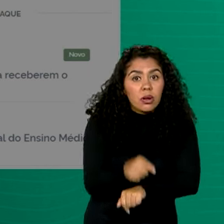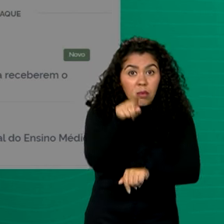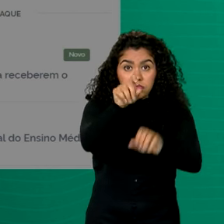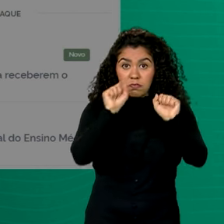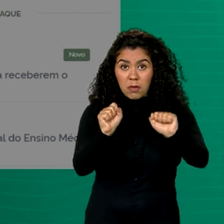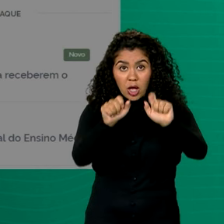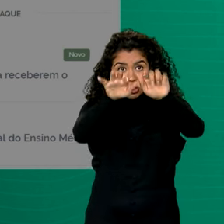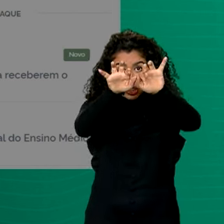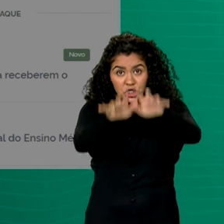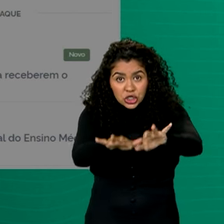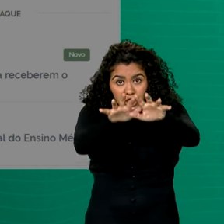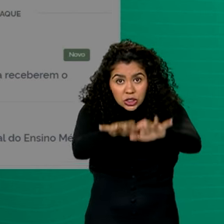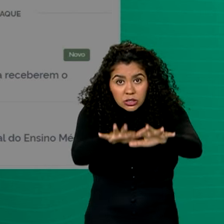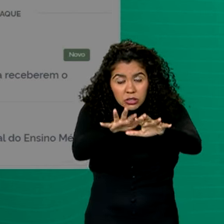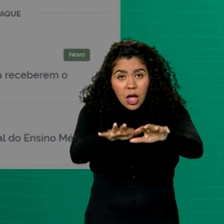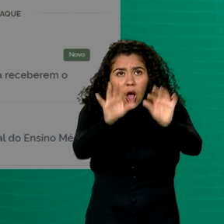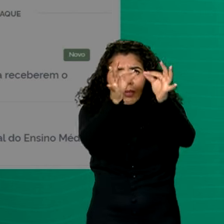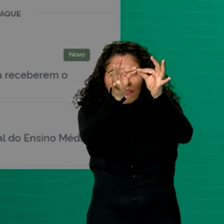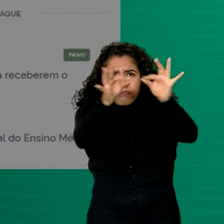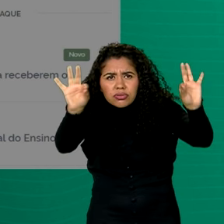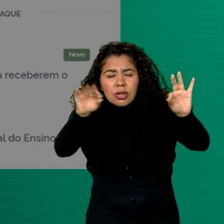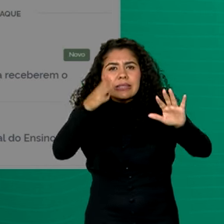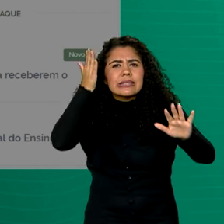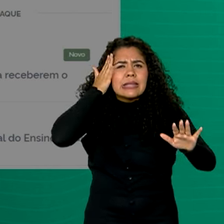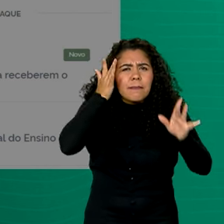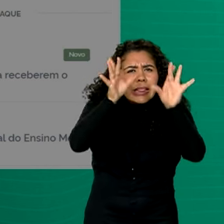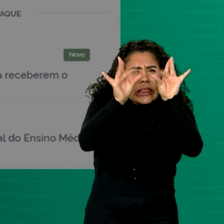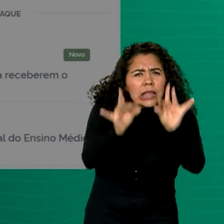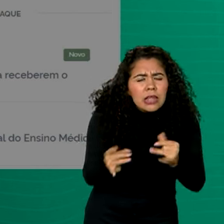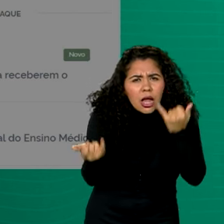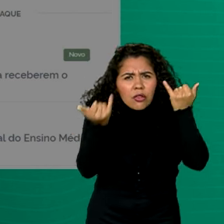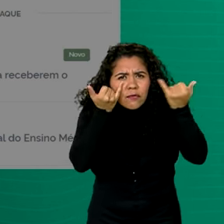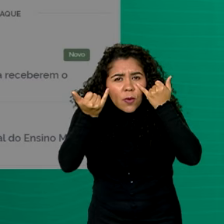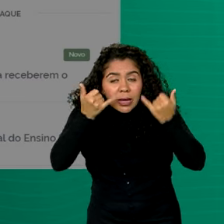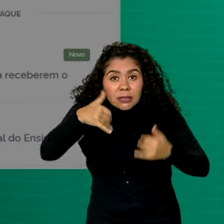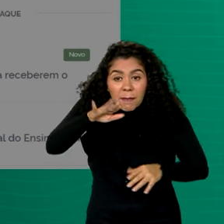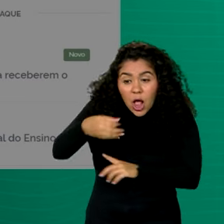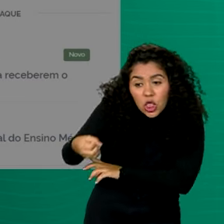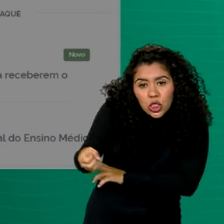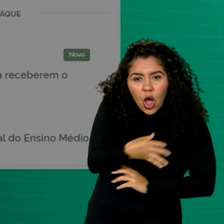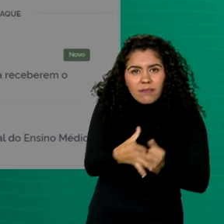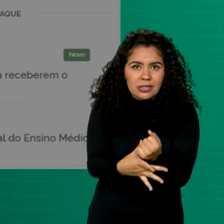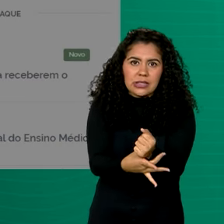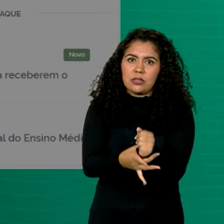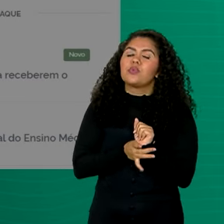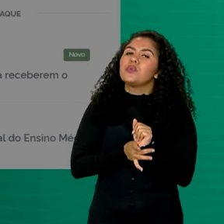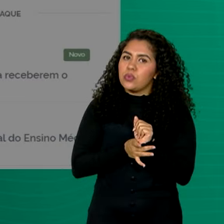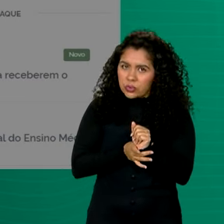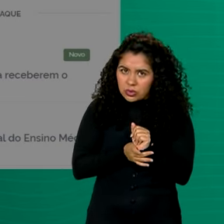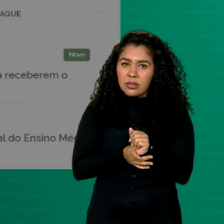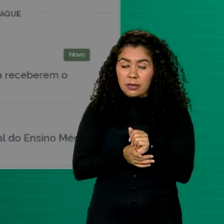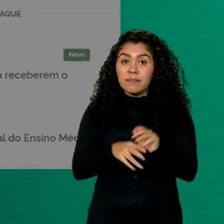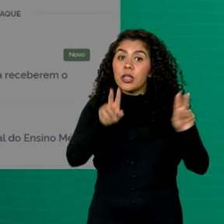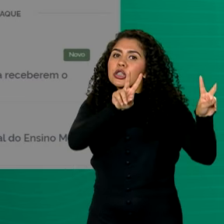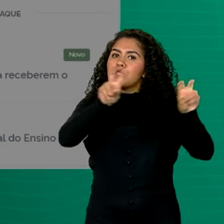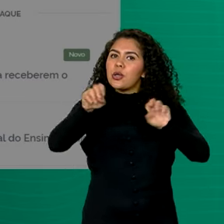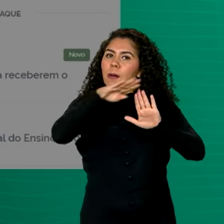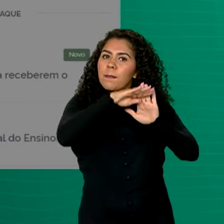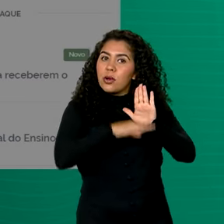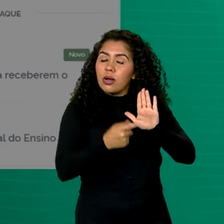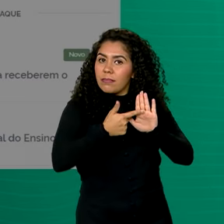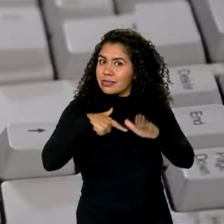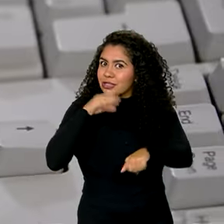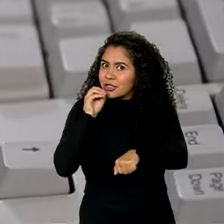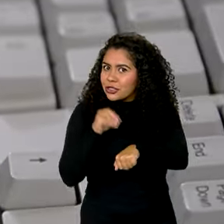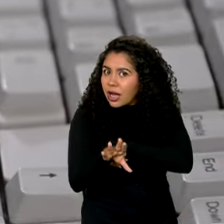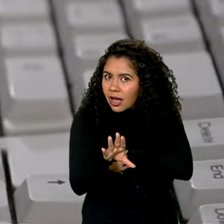colocar o assunto que você está buscando para saber as informações mais atualizadas e seguras. E sobre o Desenrola, fica